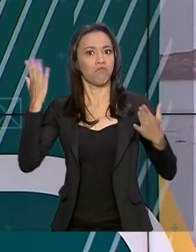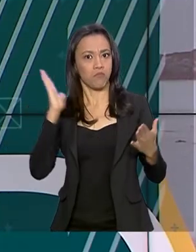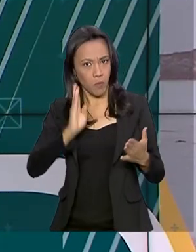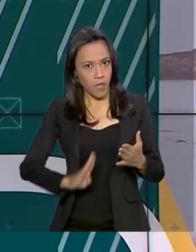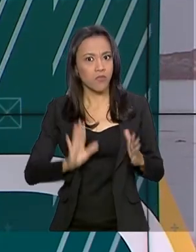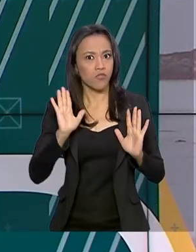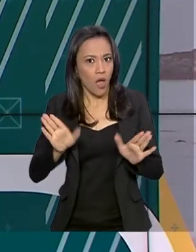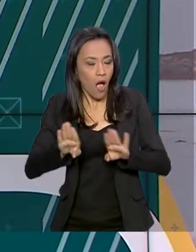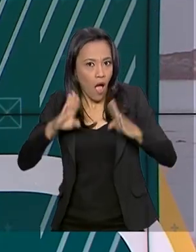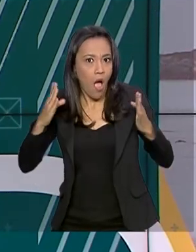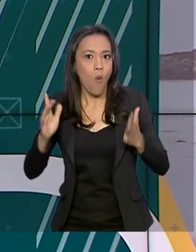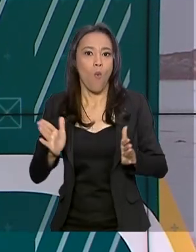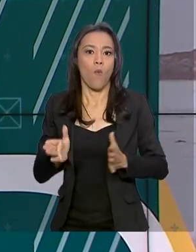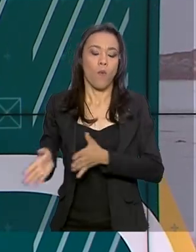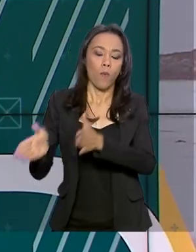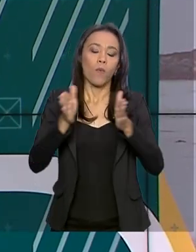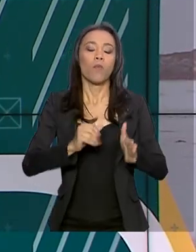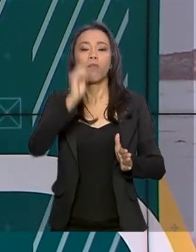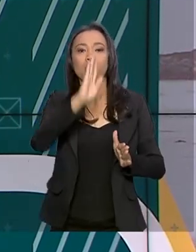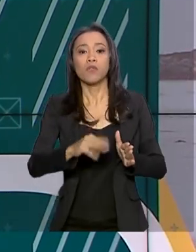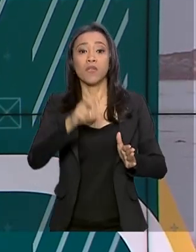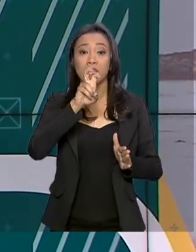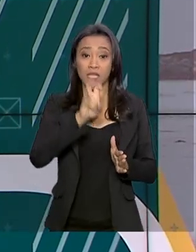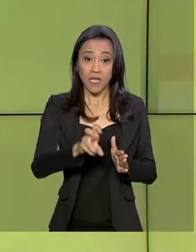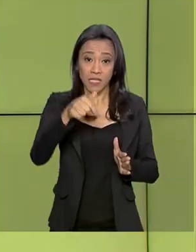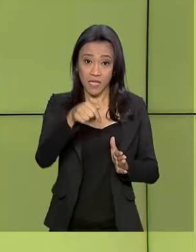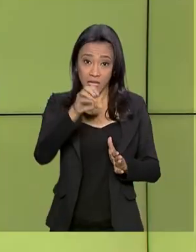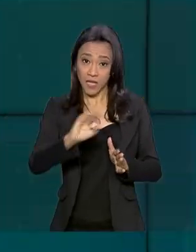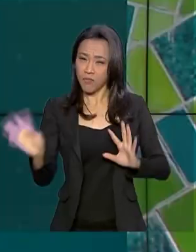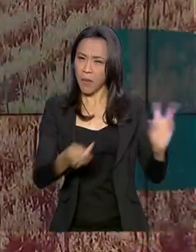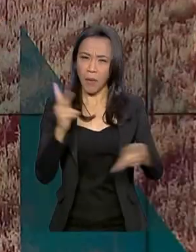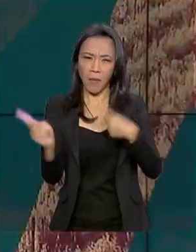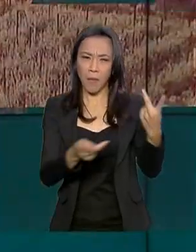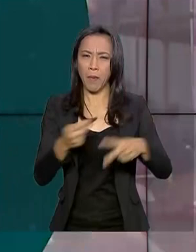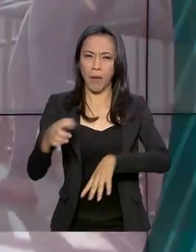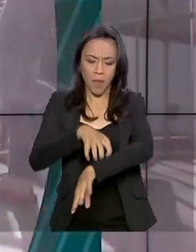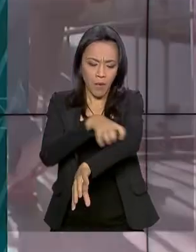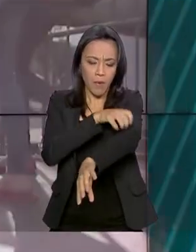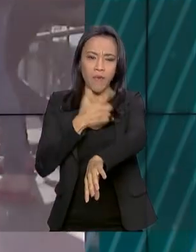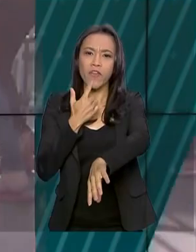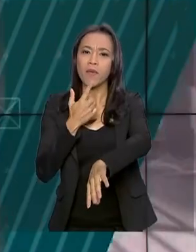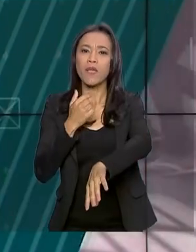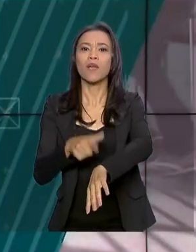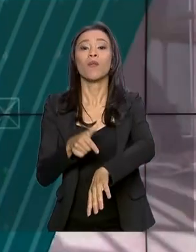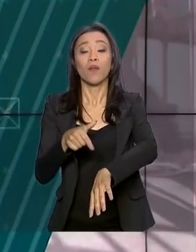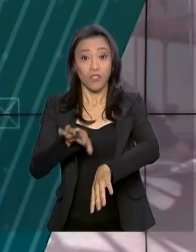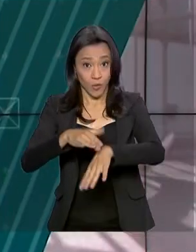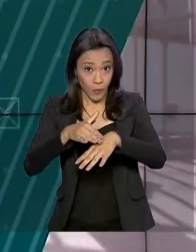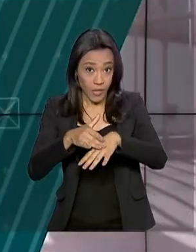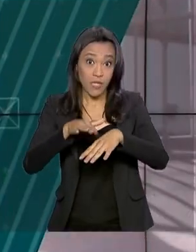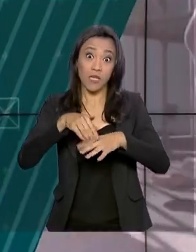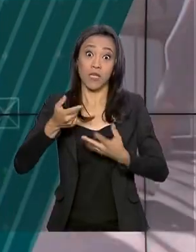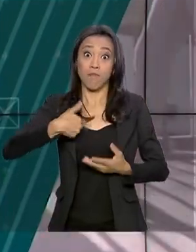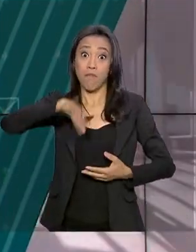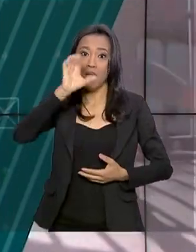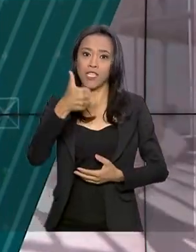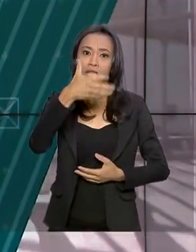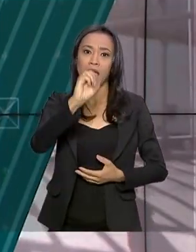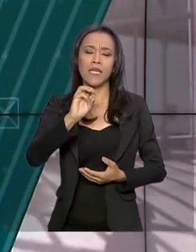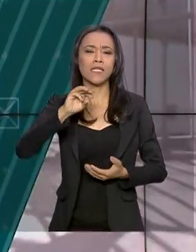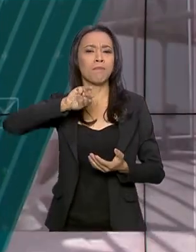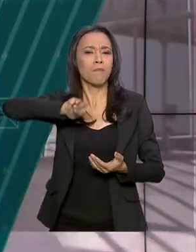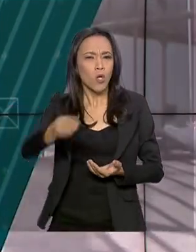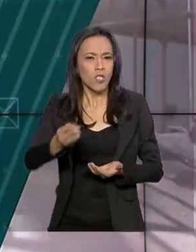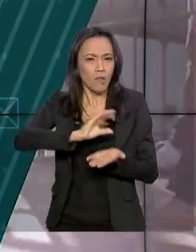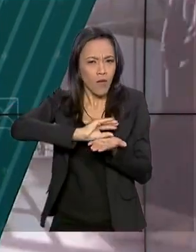E veja também, Brasil registra 570 novos casos de sarampo. Ministério da Saúde libera mais de 10 milhões de reais para